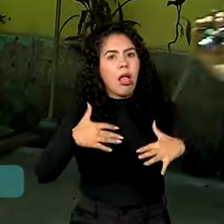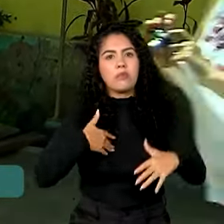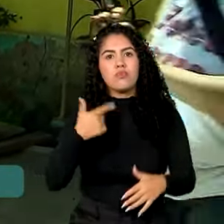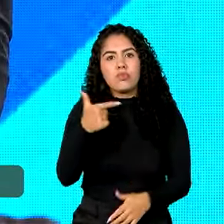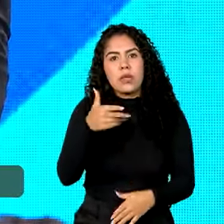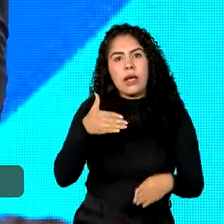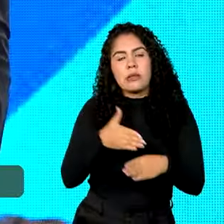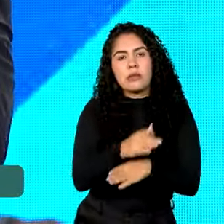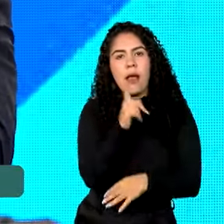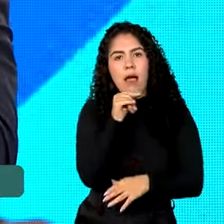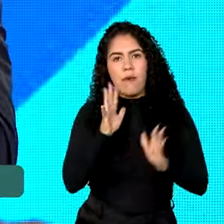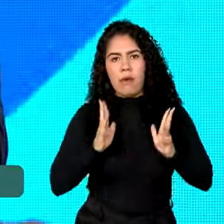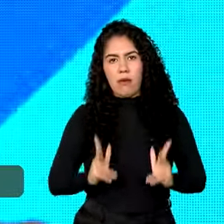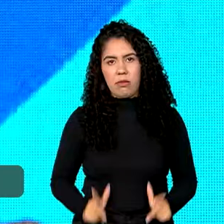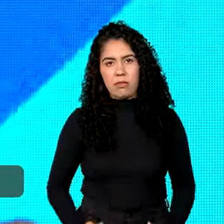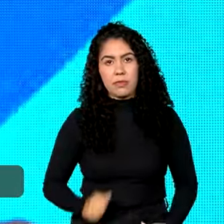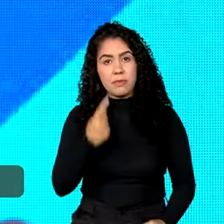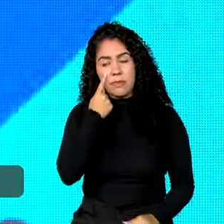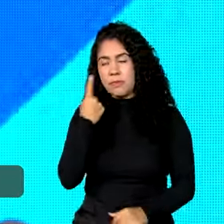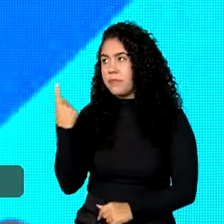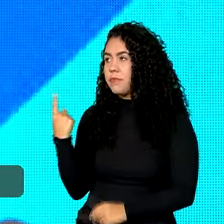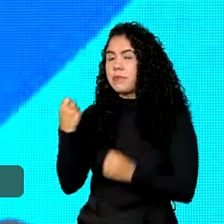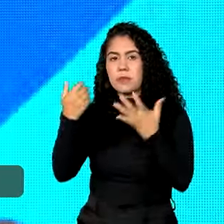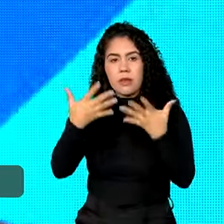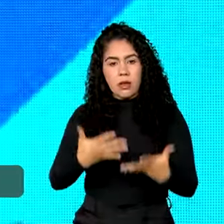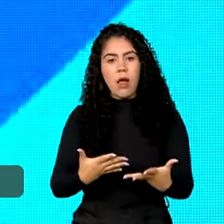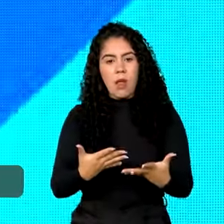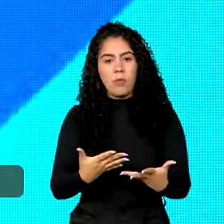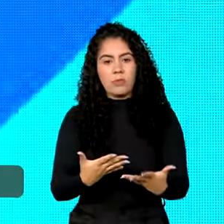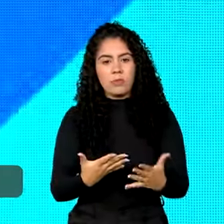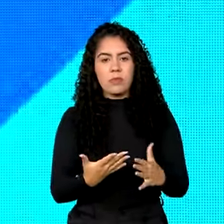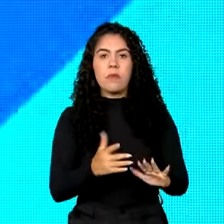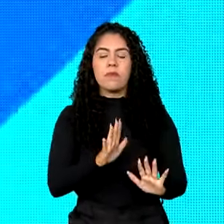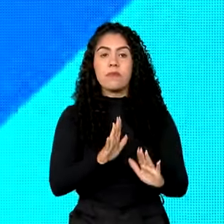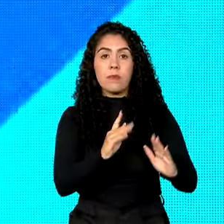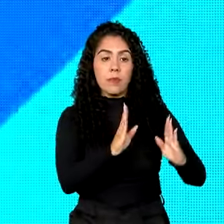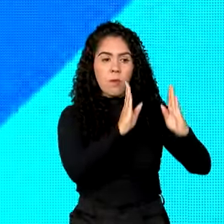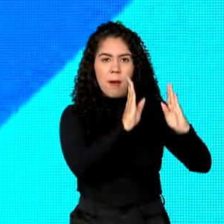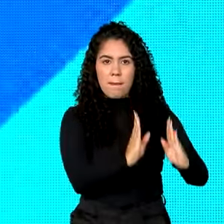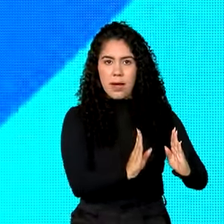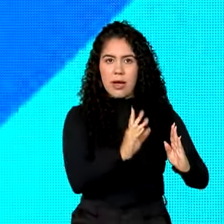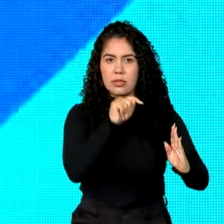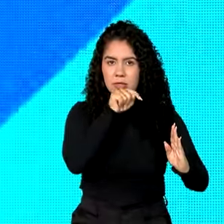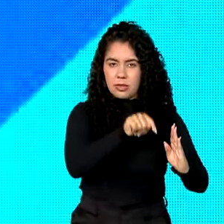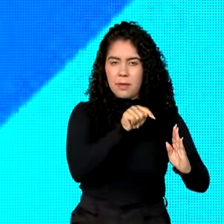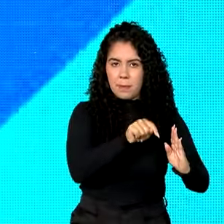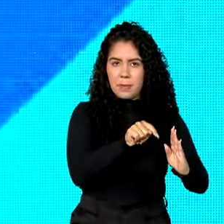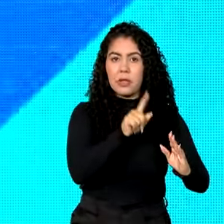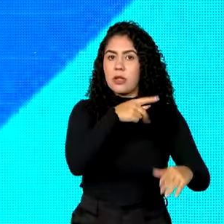potável. Uma parte da obrigação desse acordo é do governo federal,